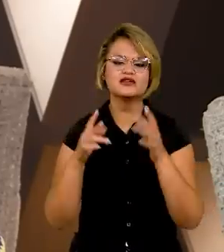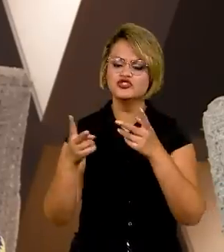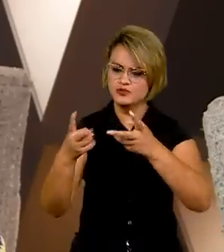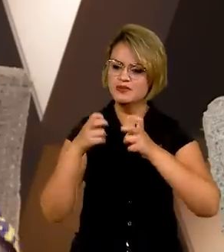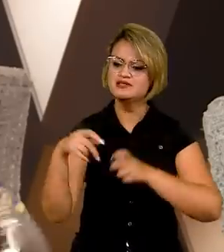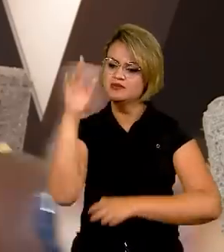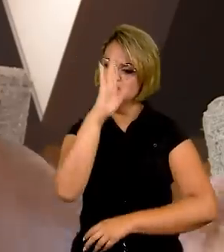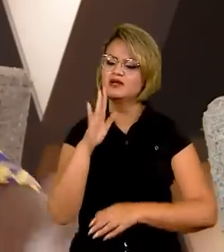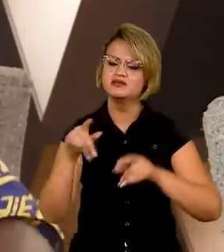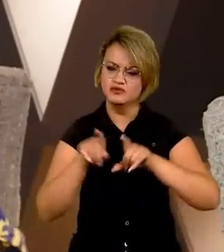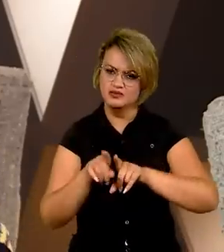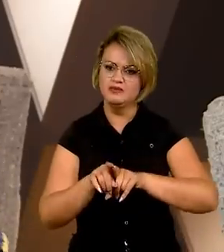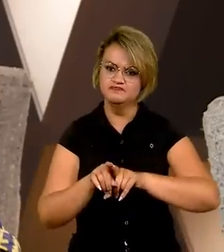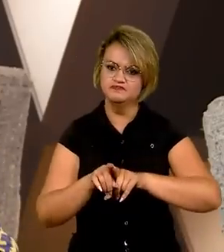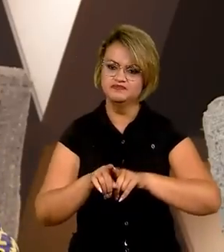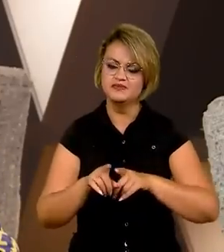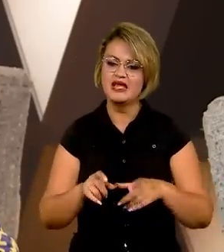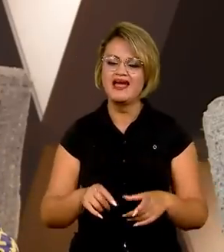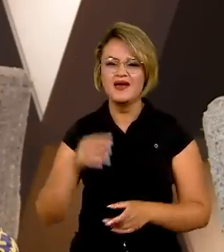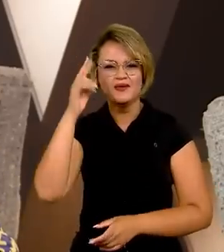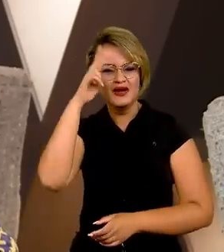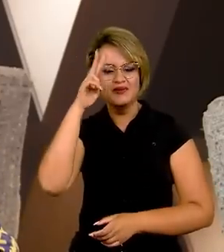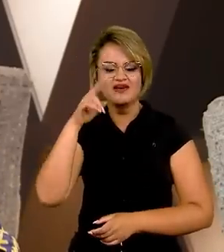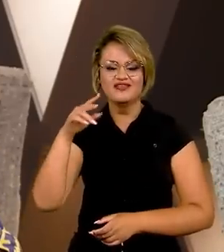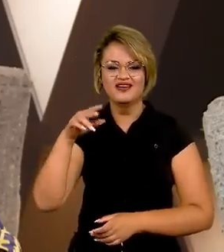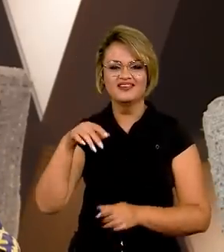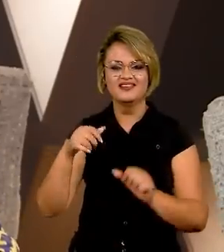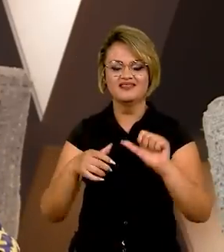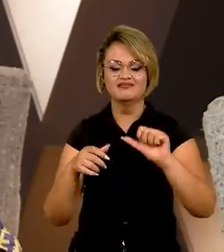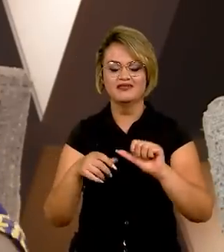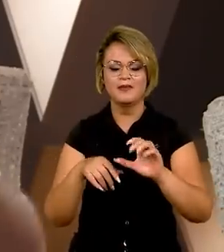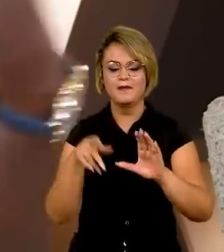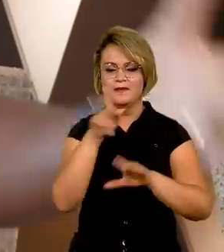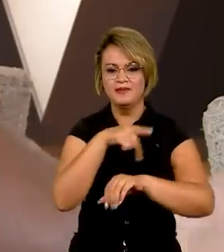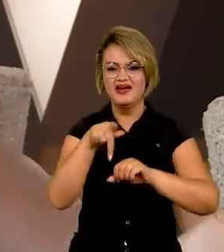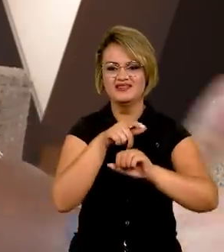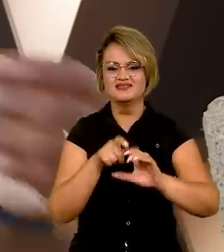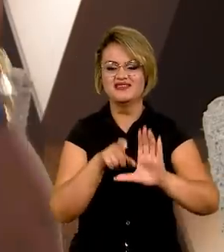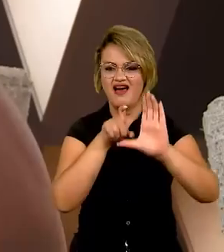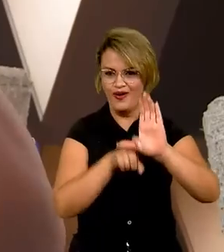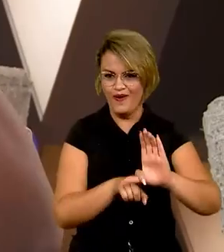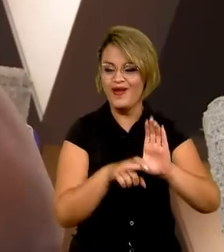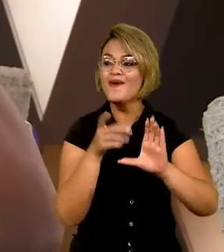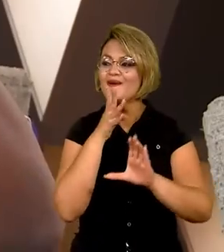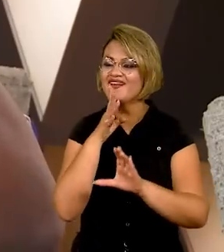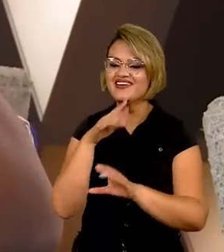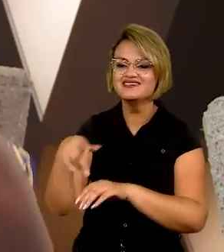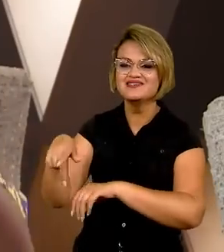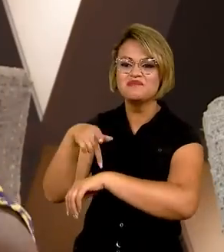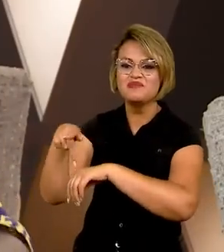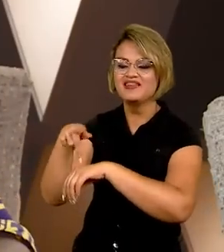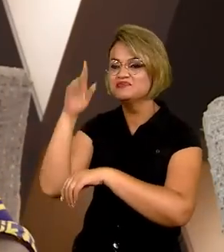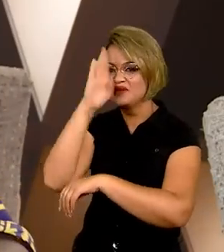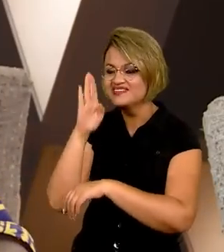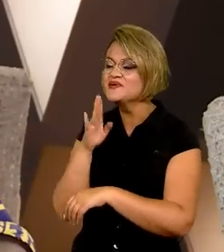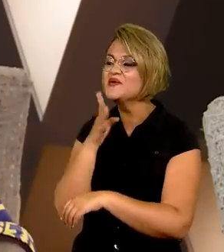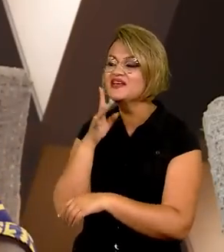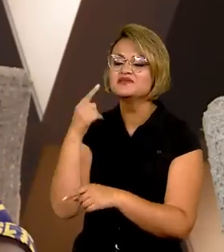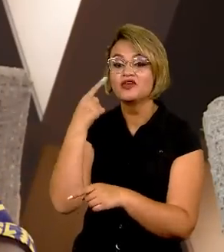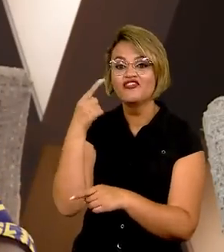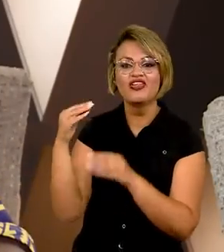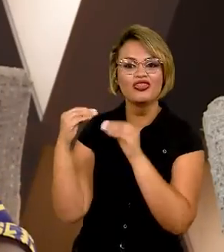inclusive no Brasil. Eu falava que os angolanos sabem muito sobre o Brasil, tanto por causa das novelas, tanto por causa do